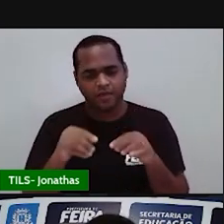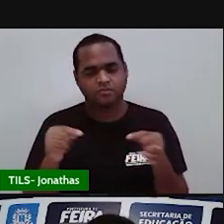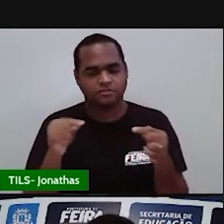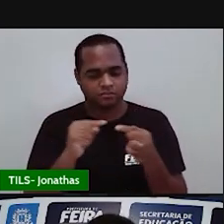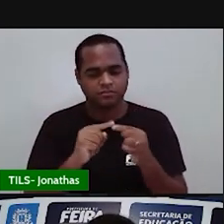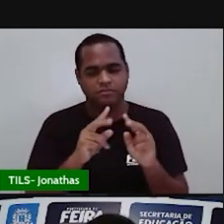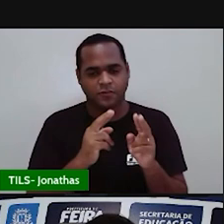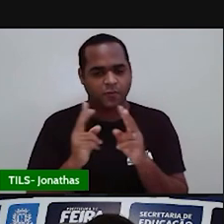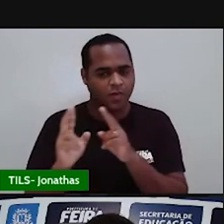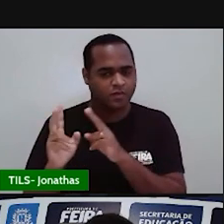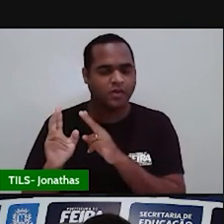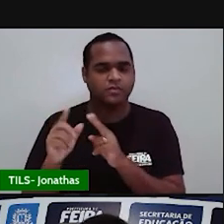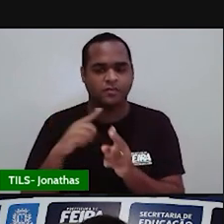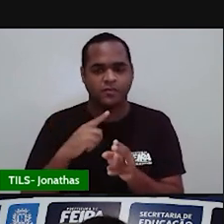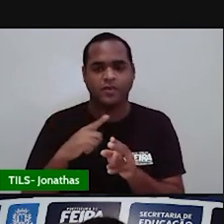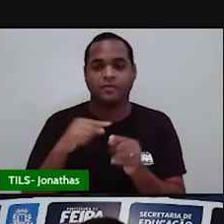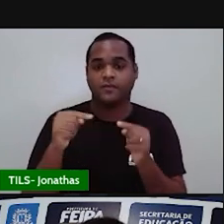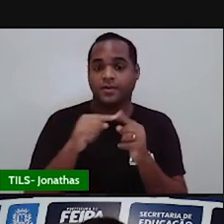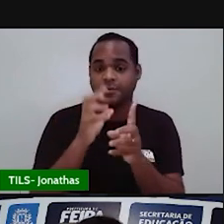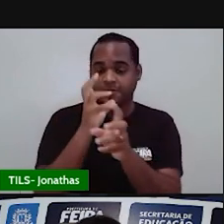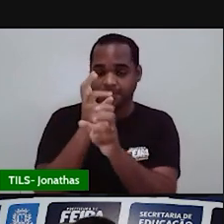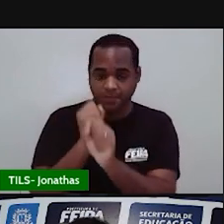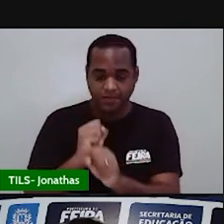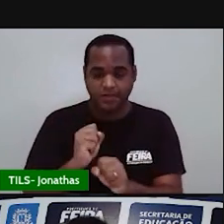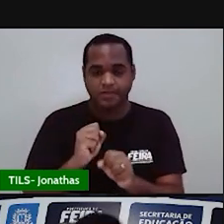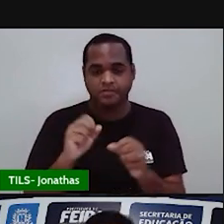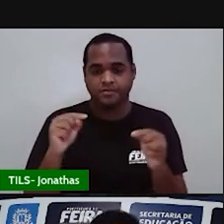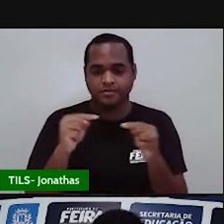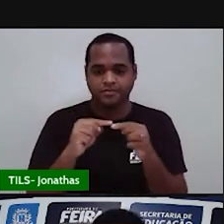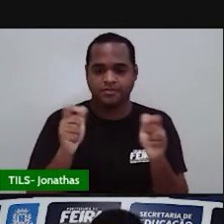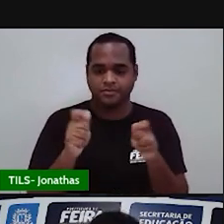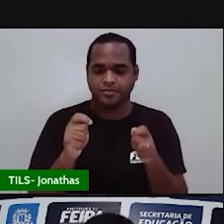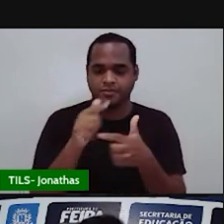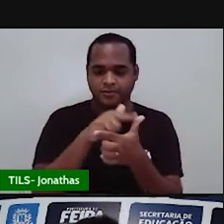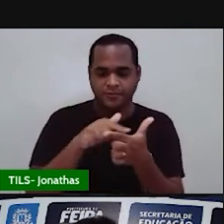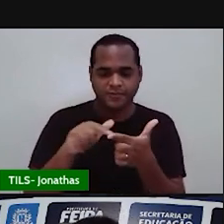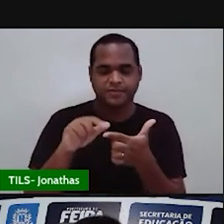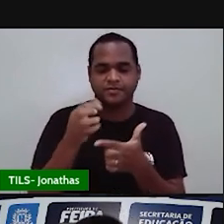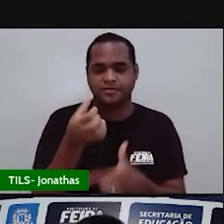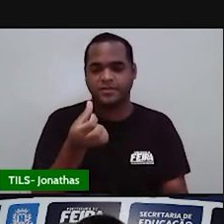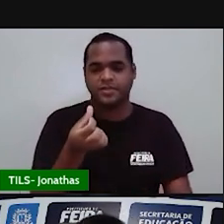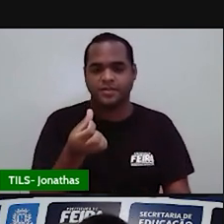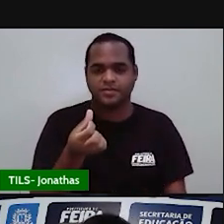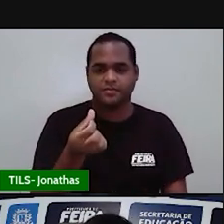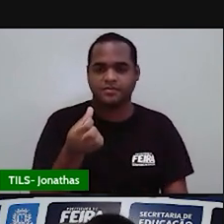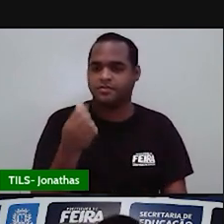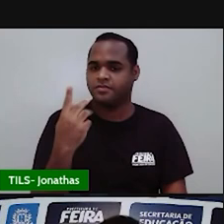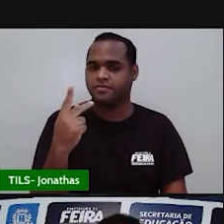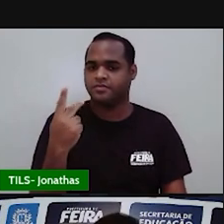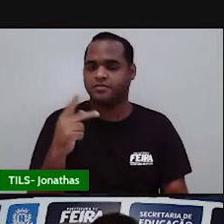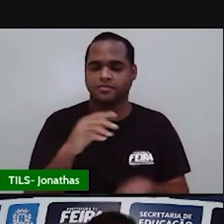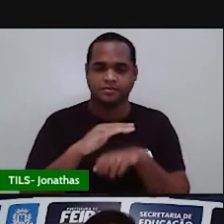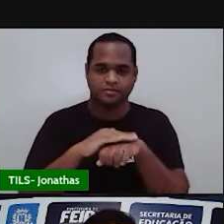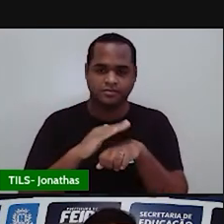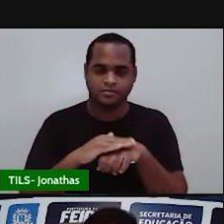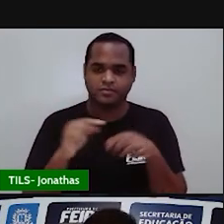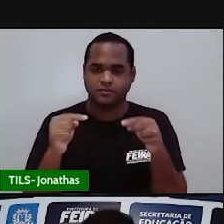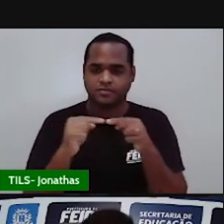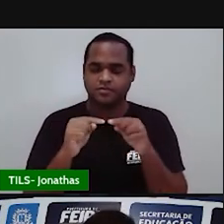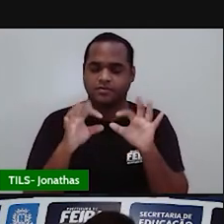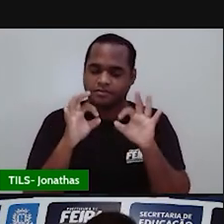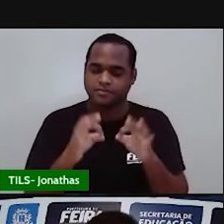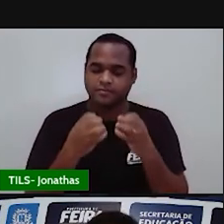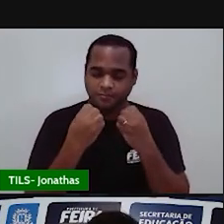coisa. Vai pegar esse total da soma e vai dividir por 6. No meu deu isso aqui, ó.